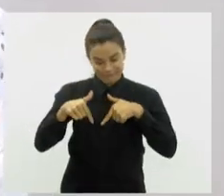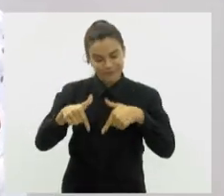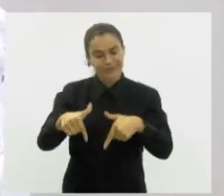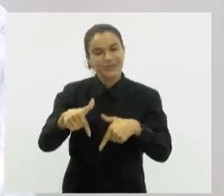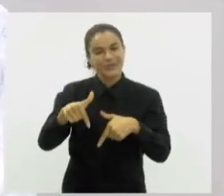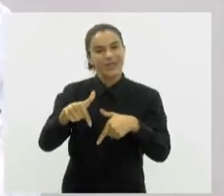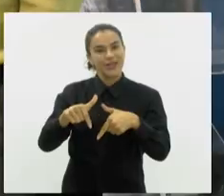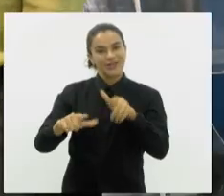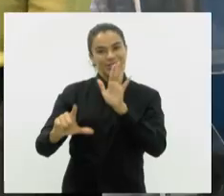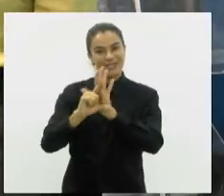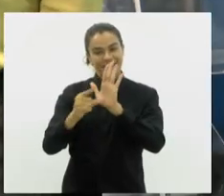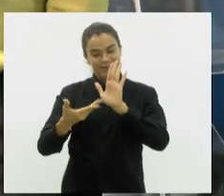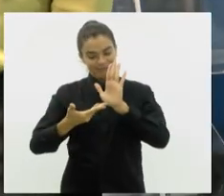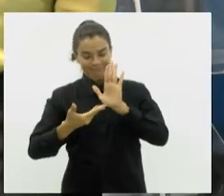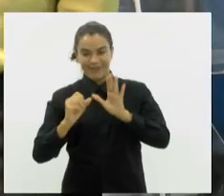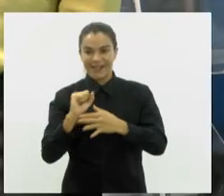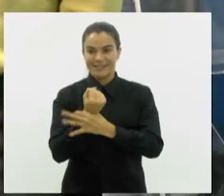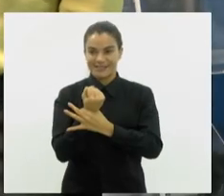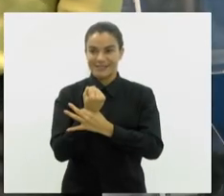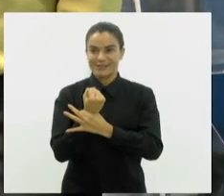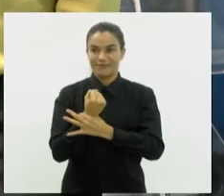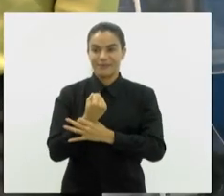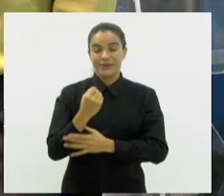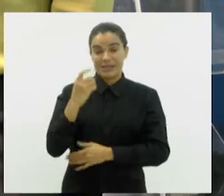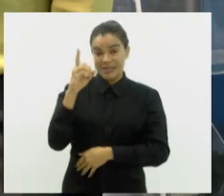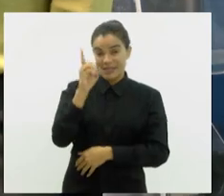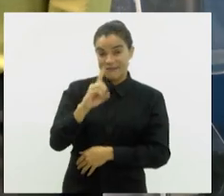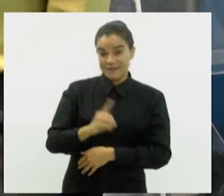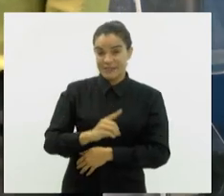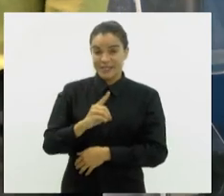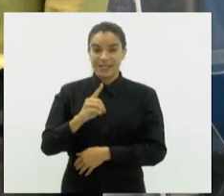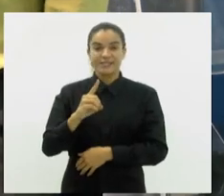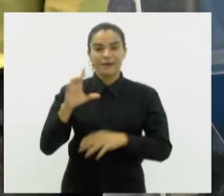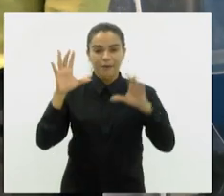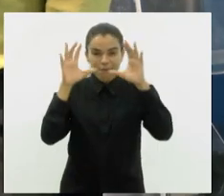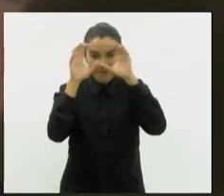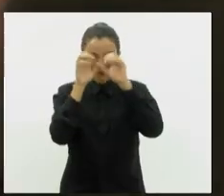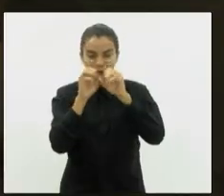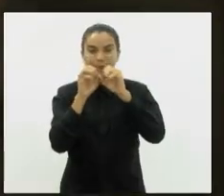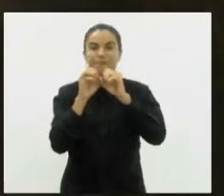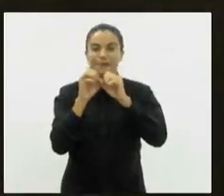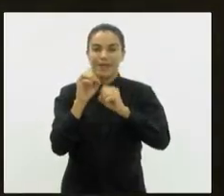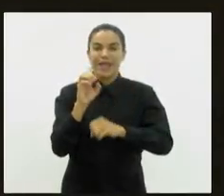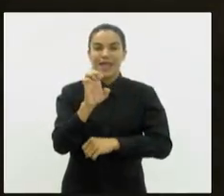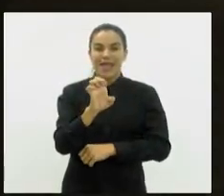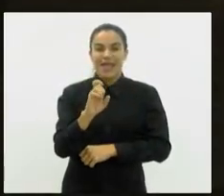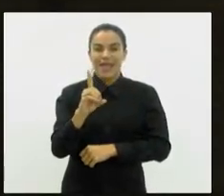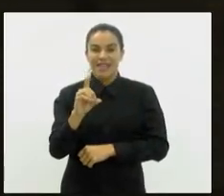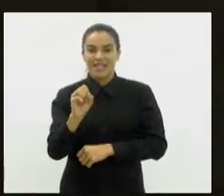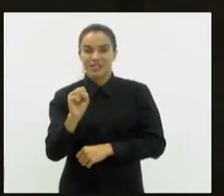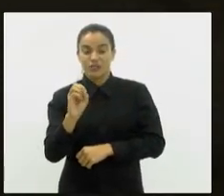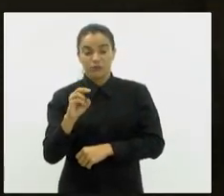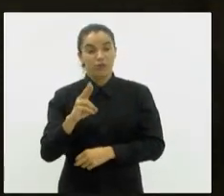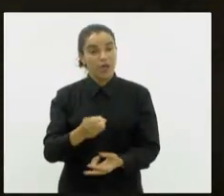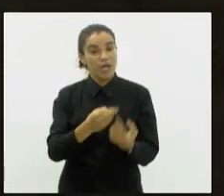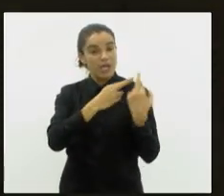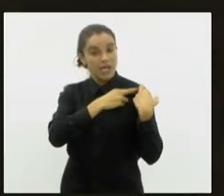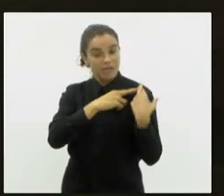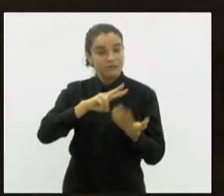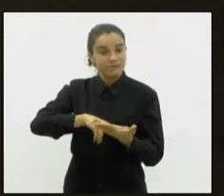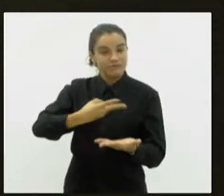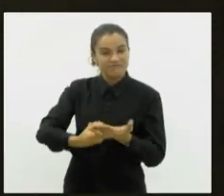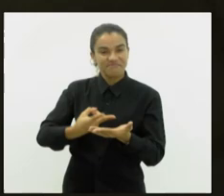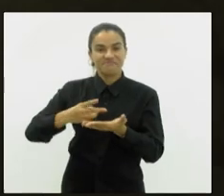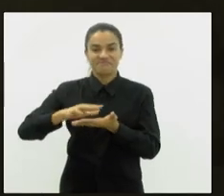previstos no Estatuto. Deficiente visual há oito anos, Edson Antônio Ambrosio foi o responsável pela transcrição em braile do